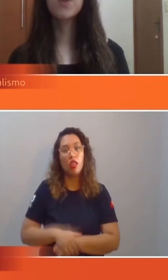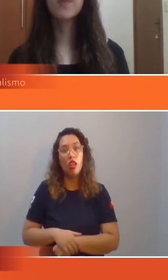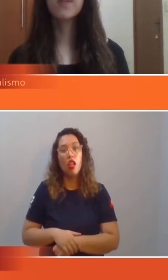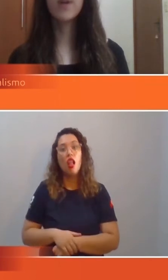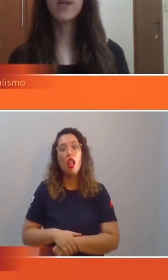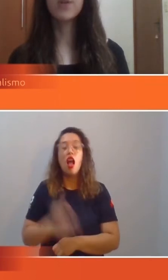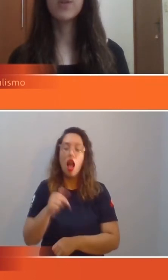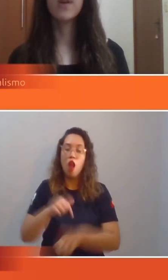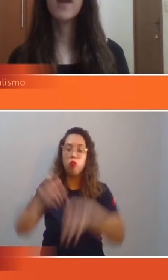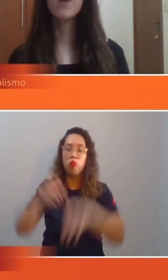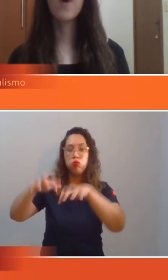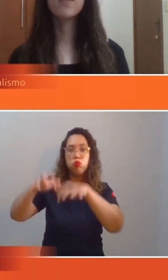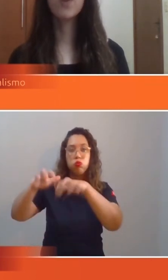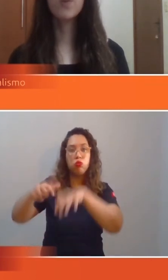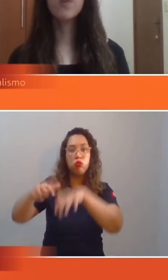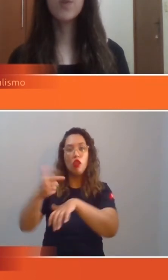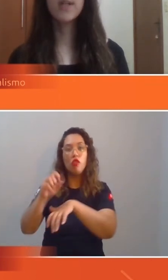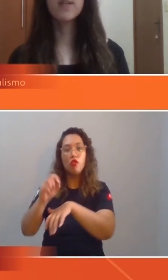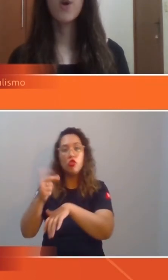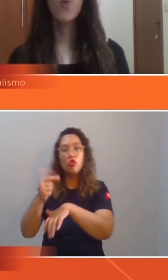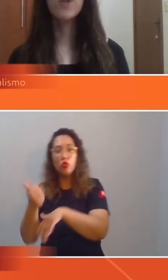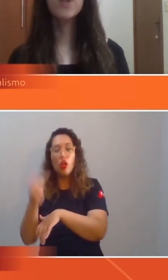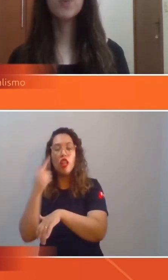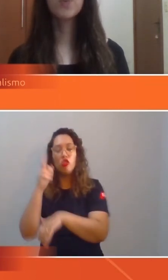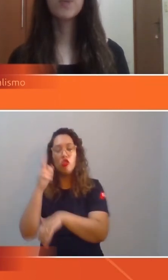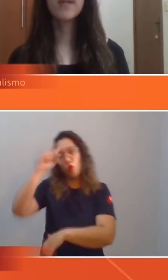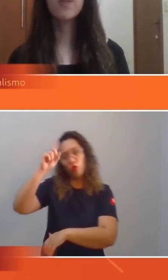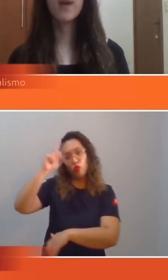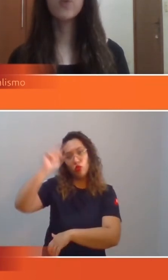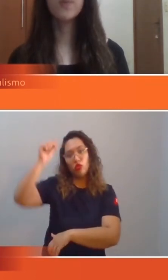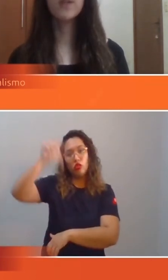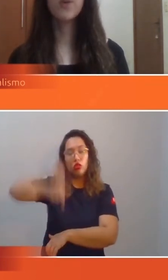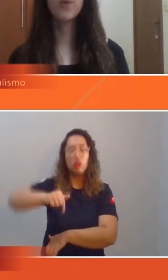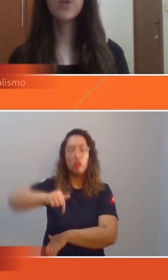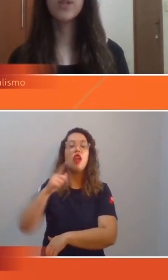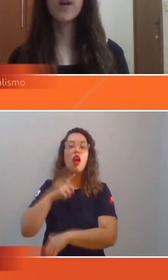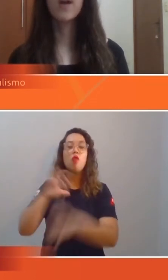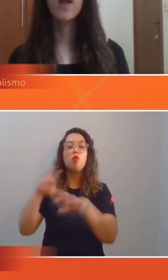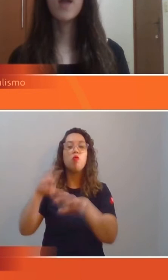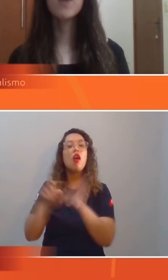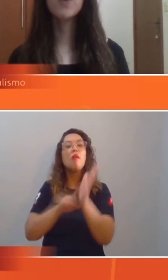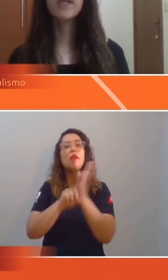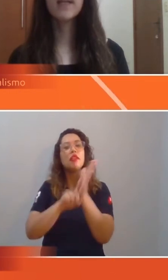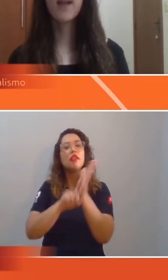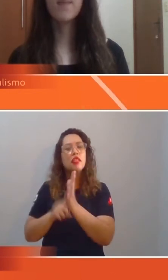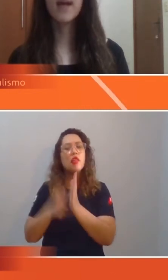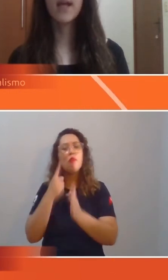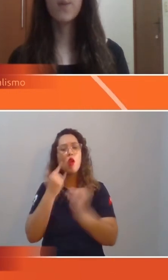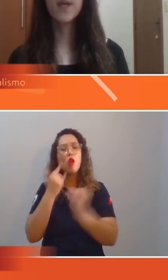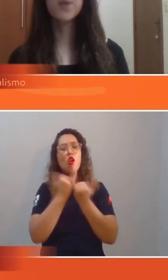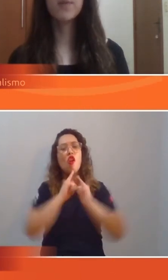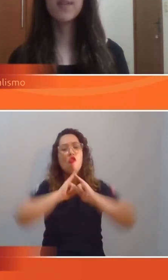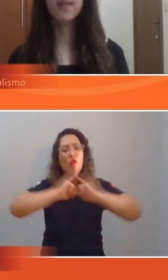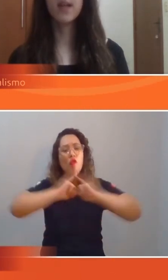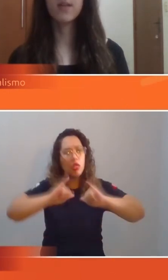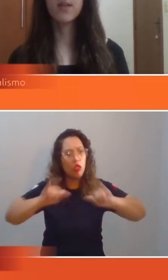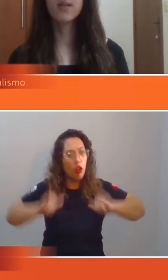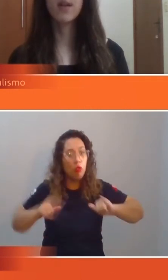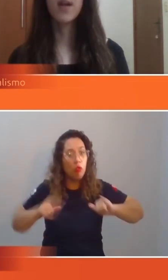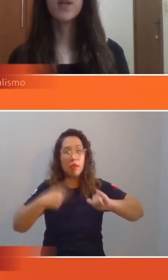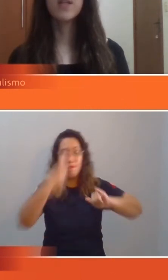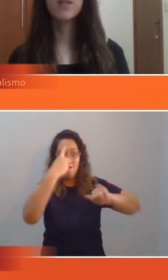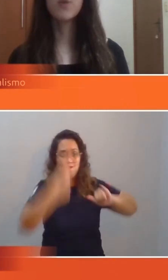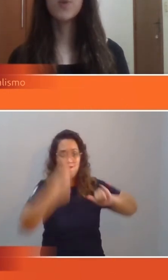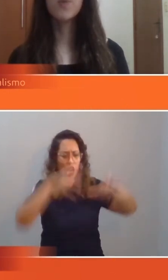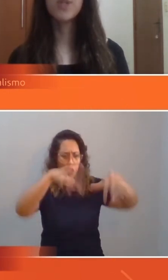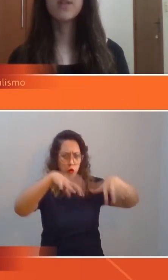volume de chuvas foi grande e quase todos os dias o Instituto Nacional de Meteorologia emitiu alerta amarelo para chuvas intensas.